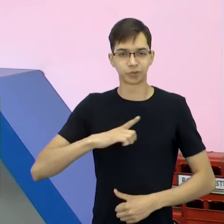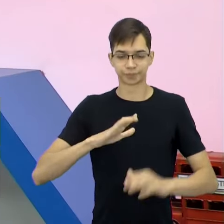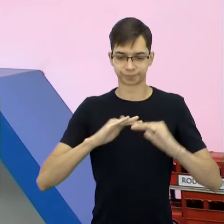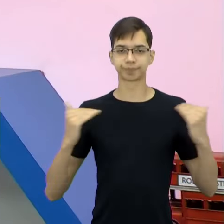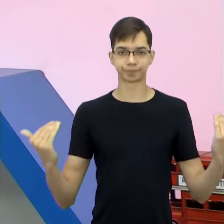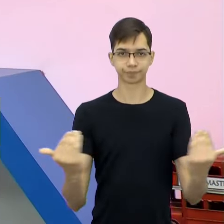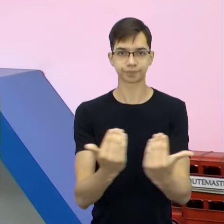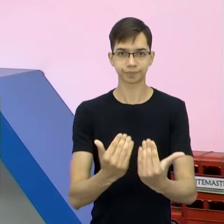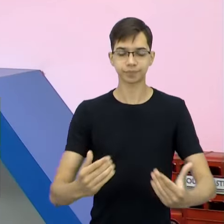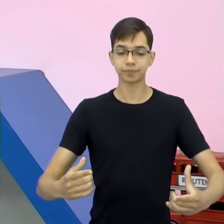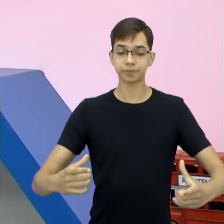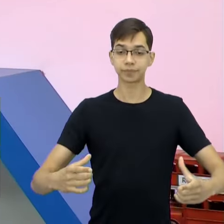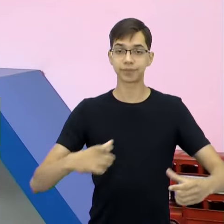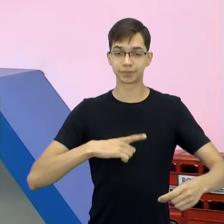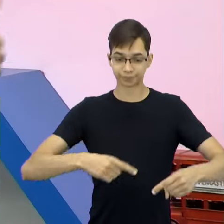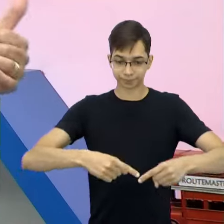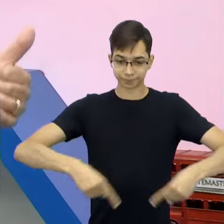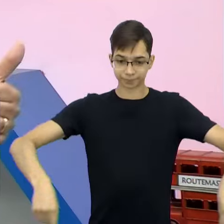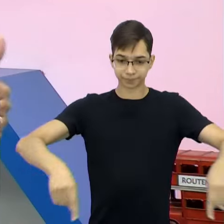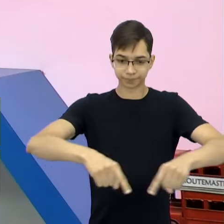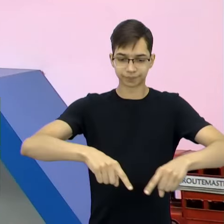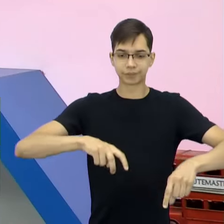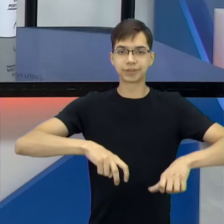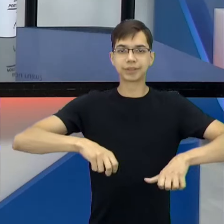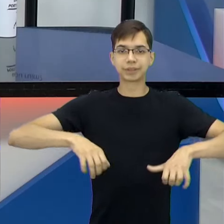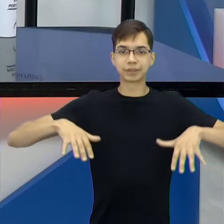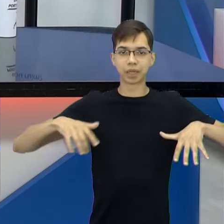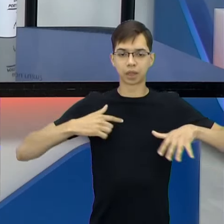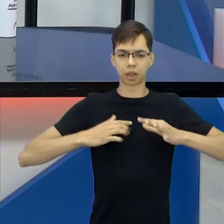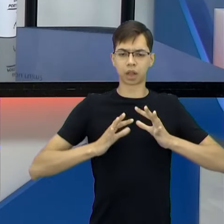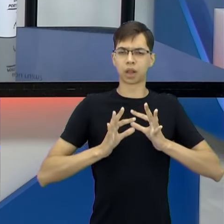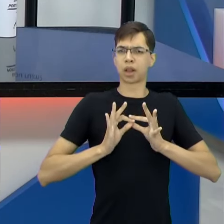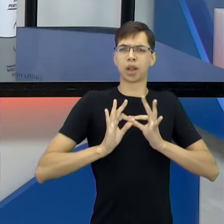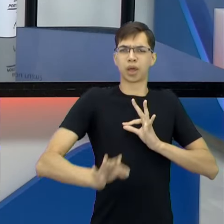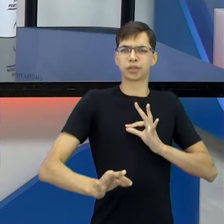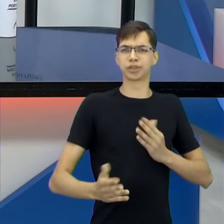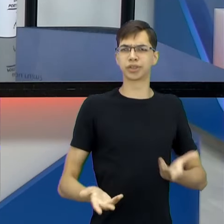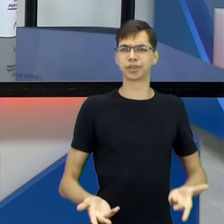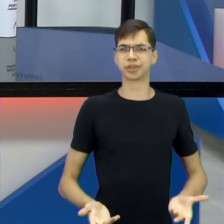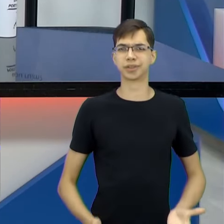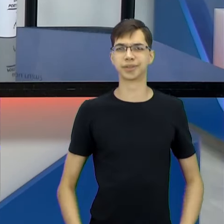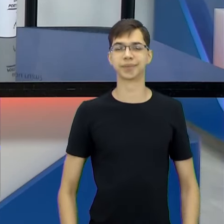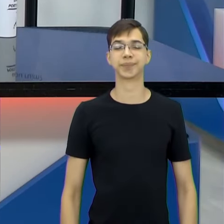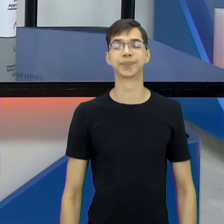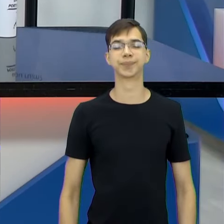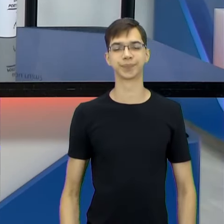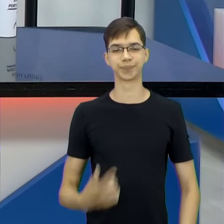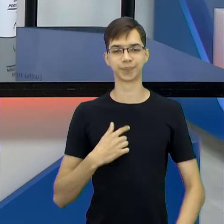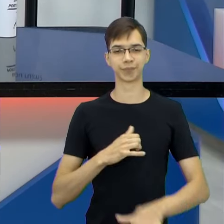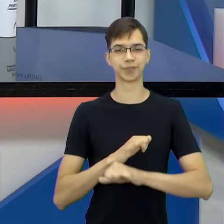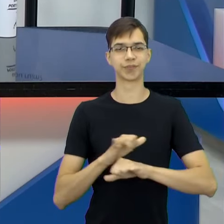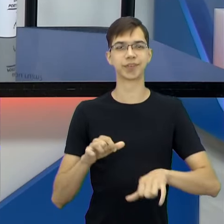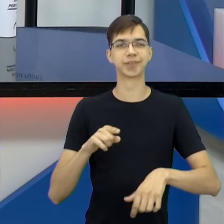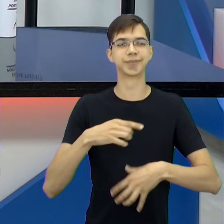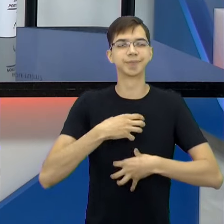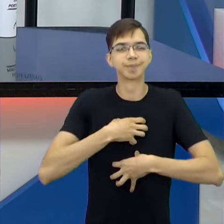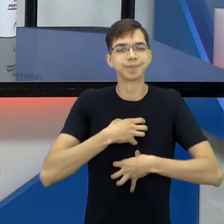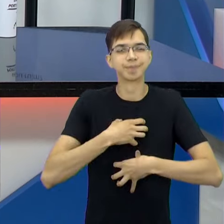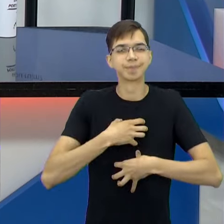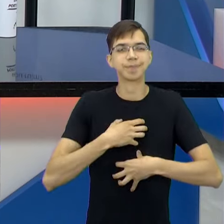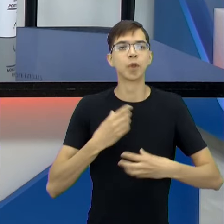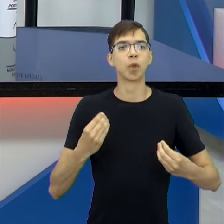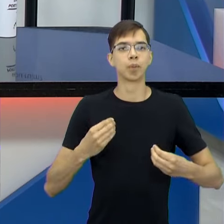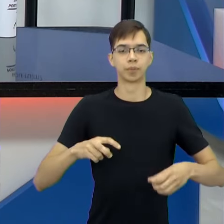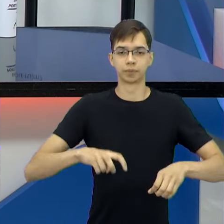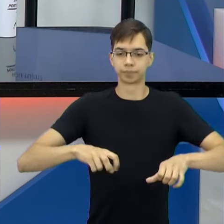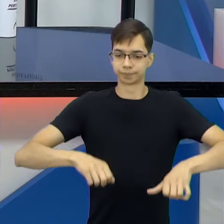vou nos lugares, de uma coisa VIP. Ali é bacana. bacana. Mas eu vou te falar que a sensação de você estar ali, na arquibancada, ali,